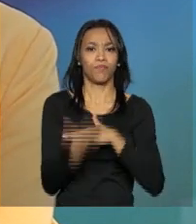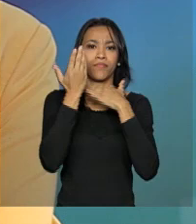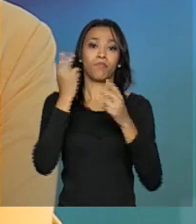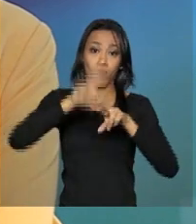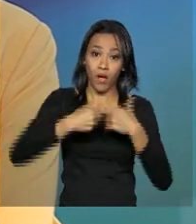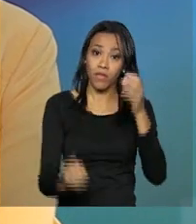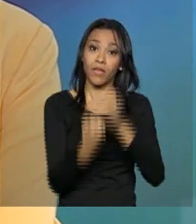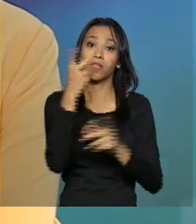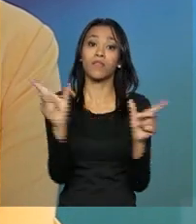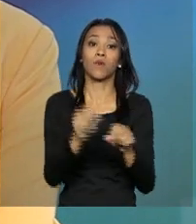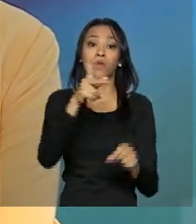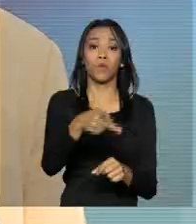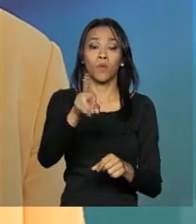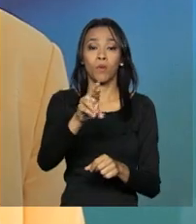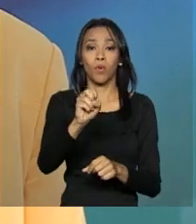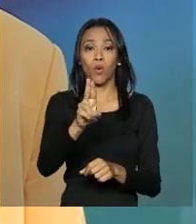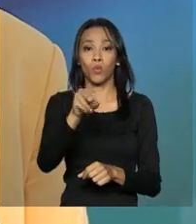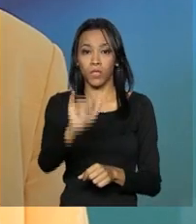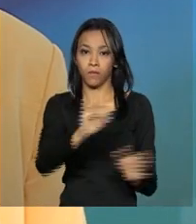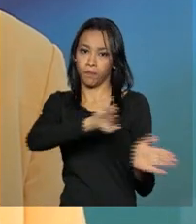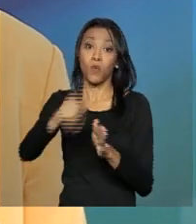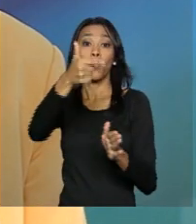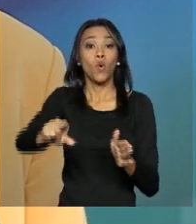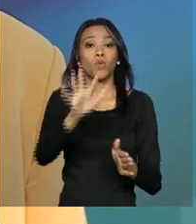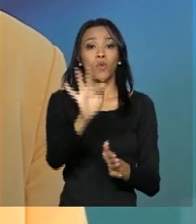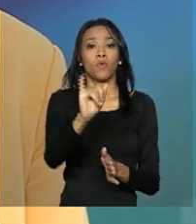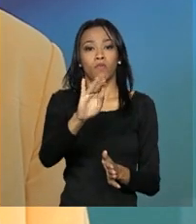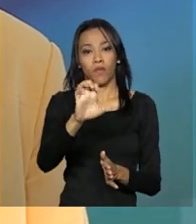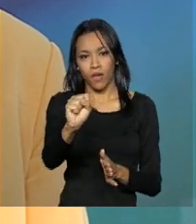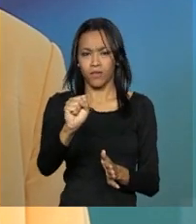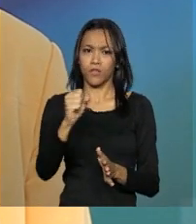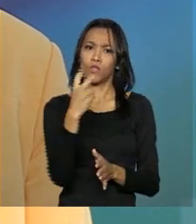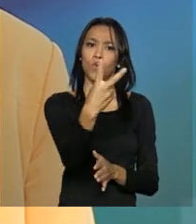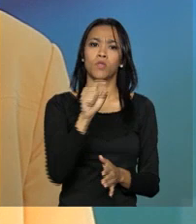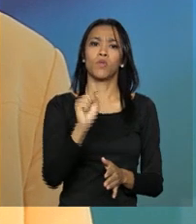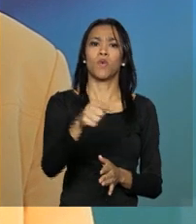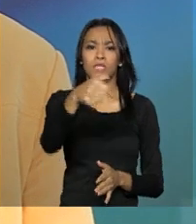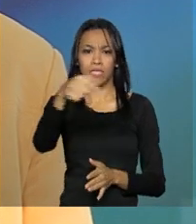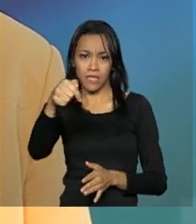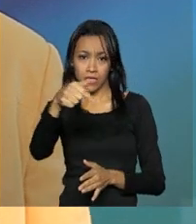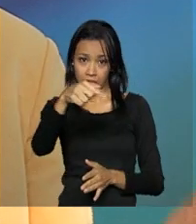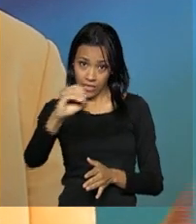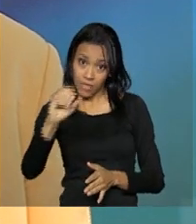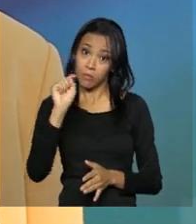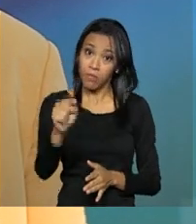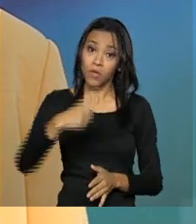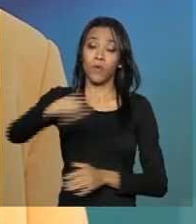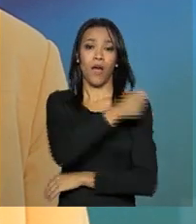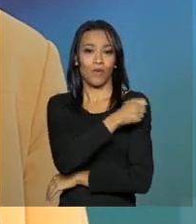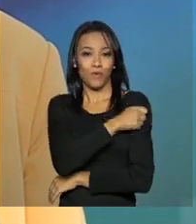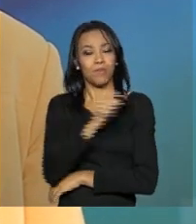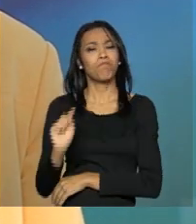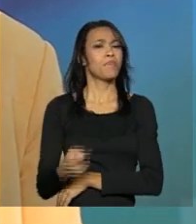No caso do Fies, nós beneficiamos em torno de 2 milhões e 700 mil estudantes que tiveram,